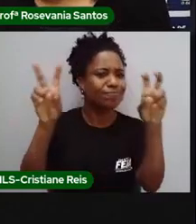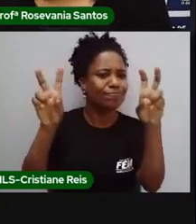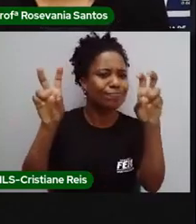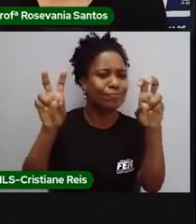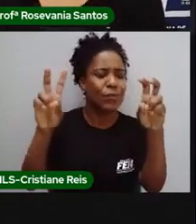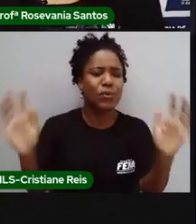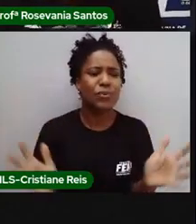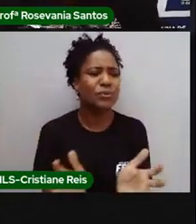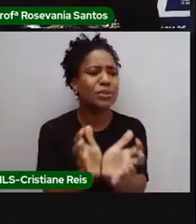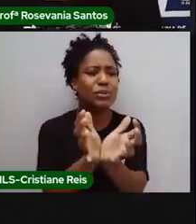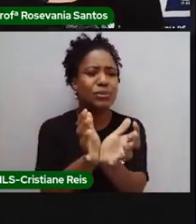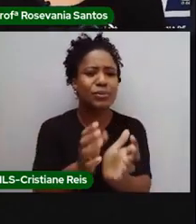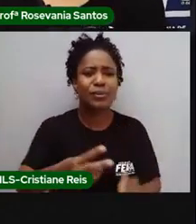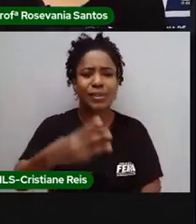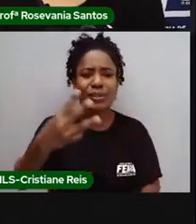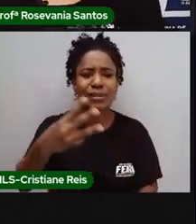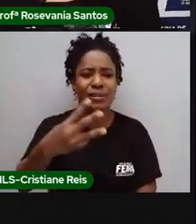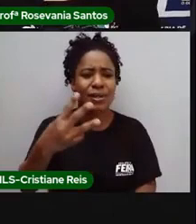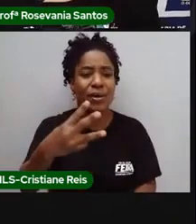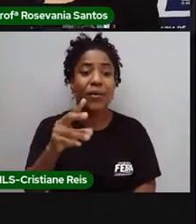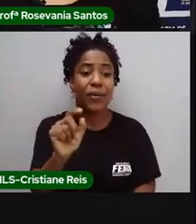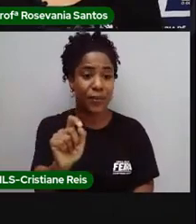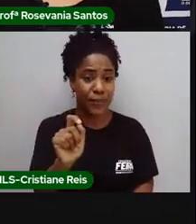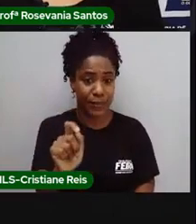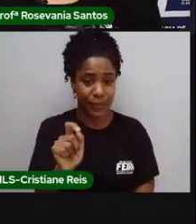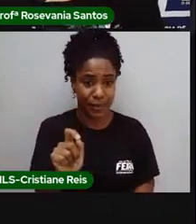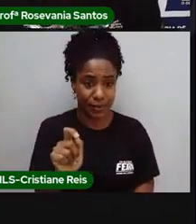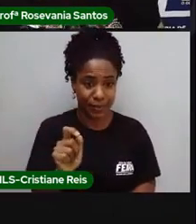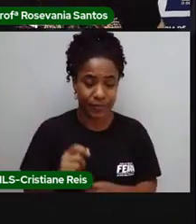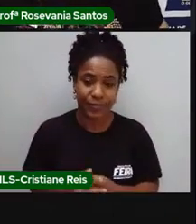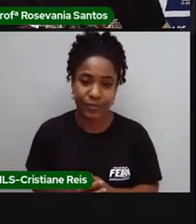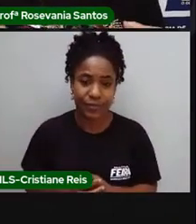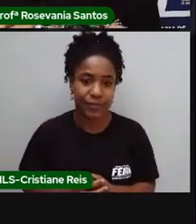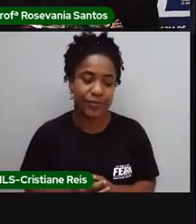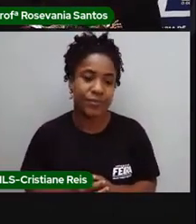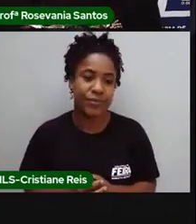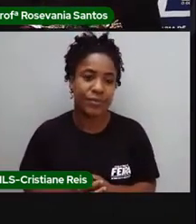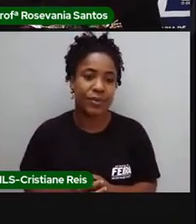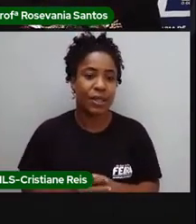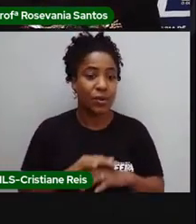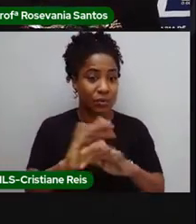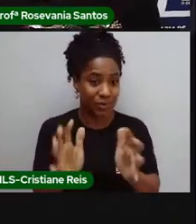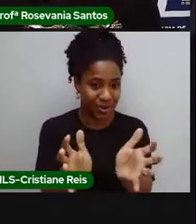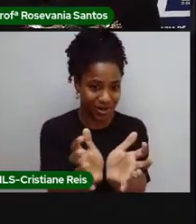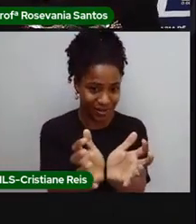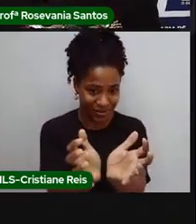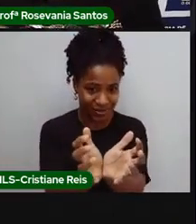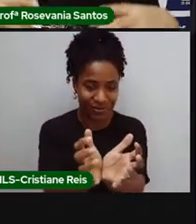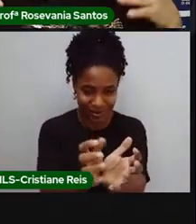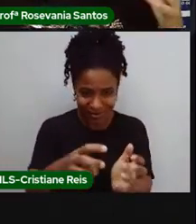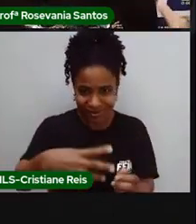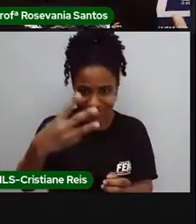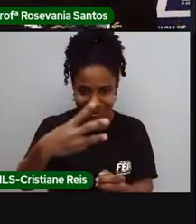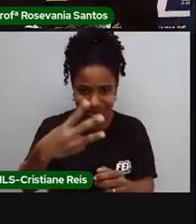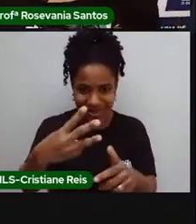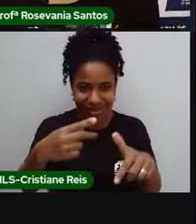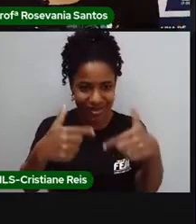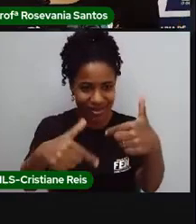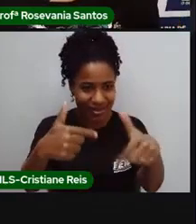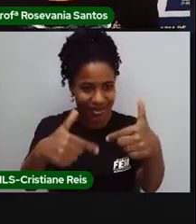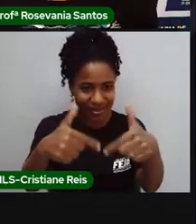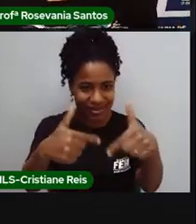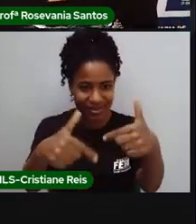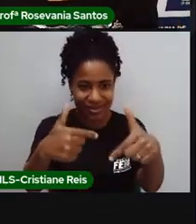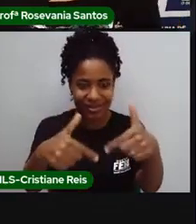terciário? O setor terciário, ele, vamos dizer assim, é o setor que é praticamente